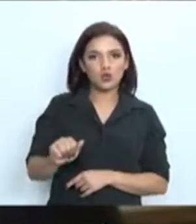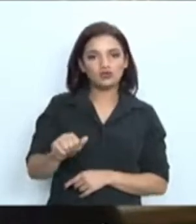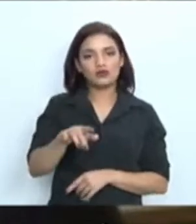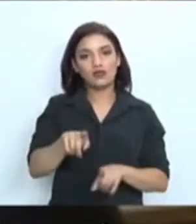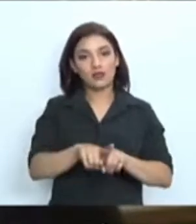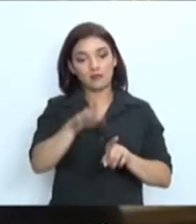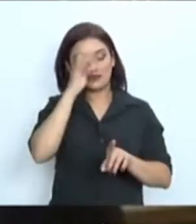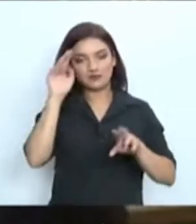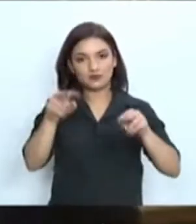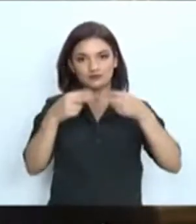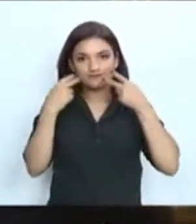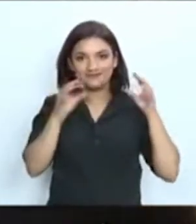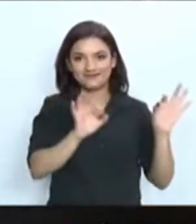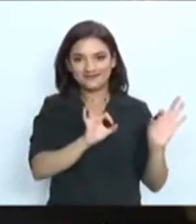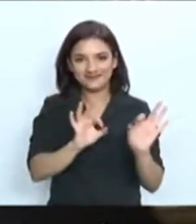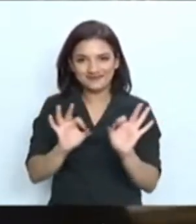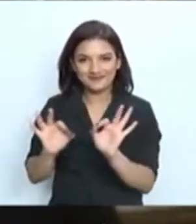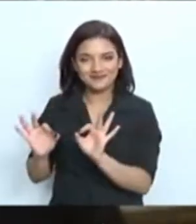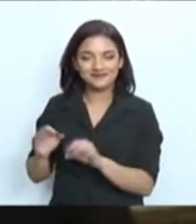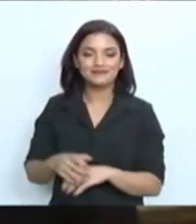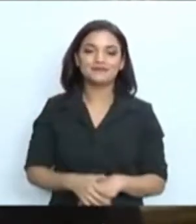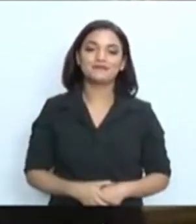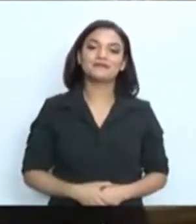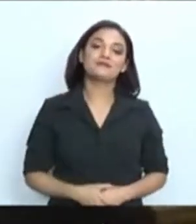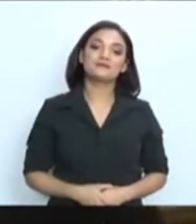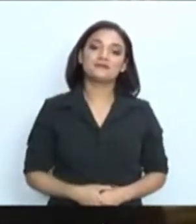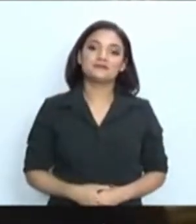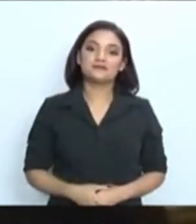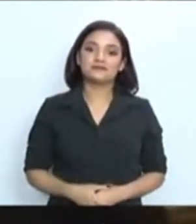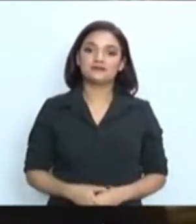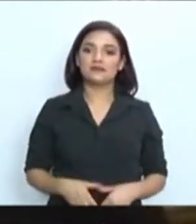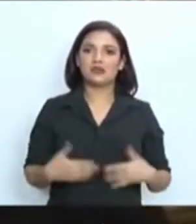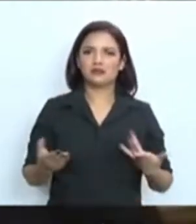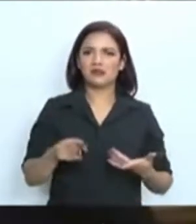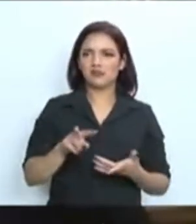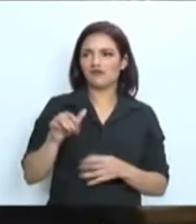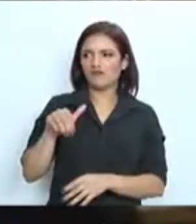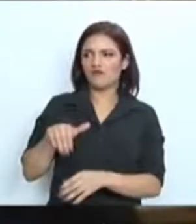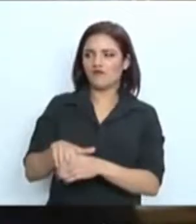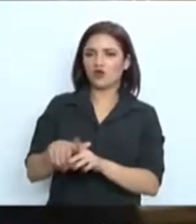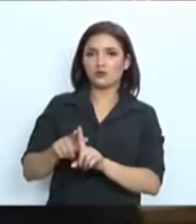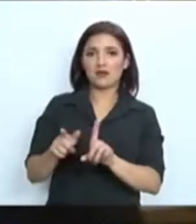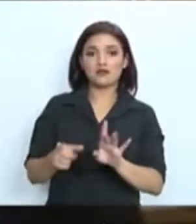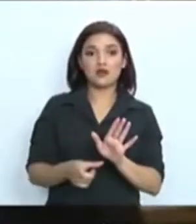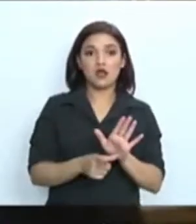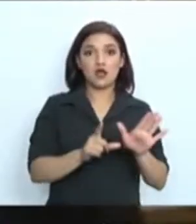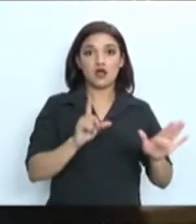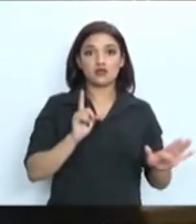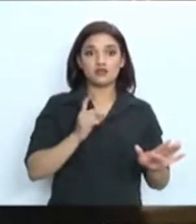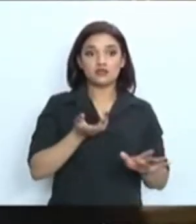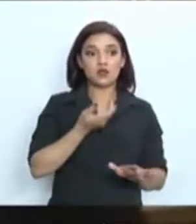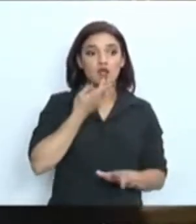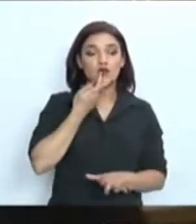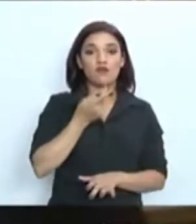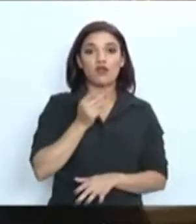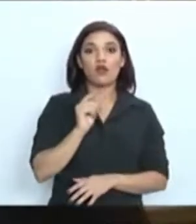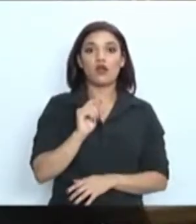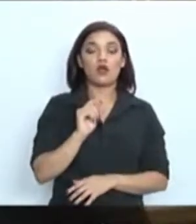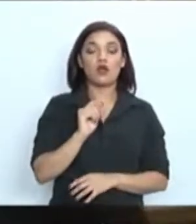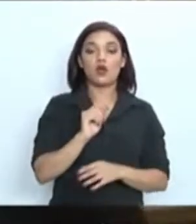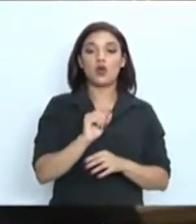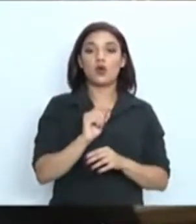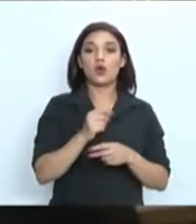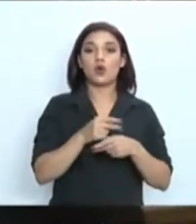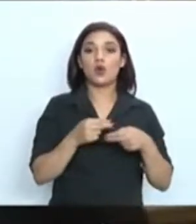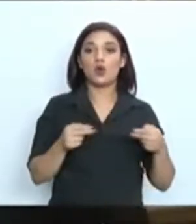Se o presidente permita-me, antes de proferir o meu voto, que será curto, fazer um registro e